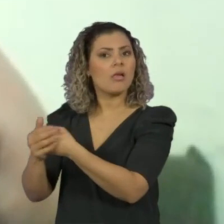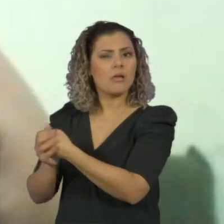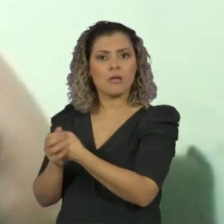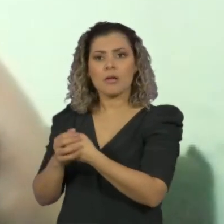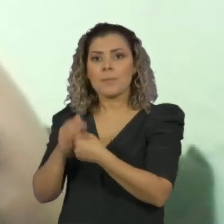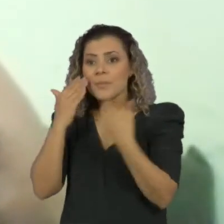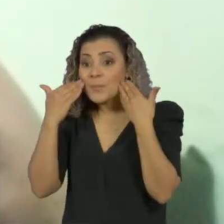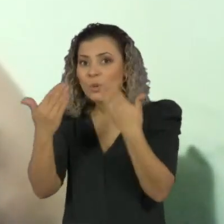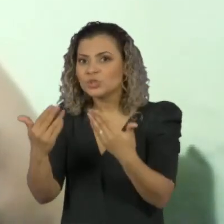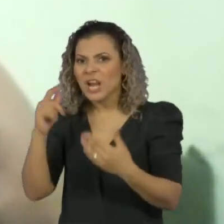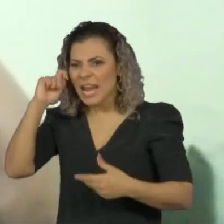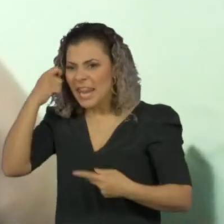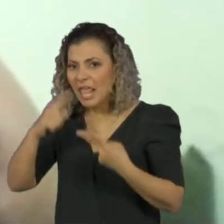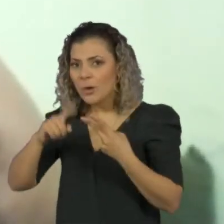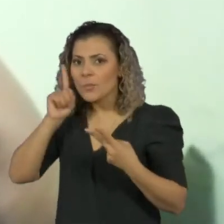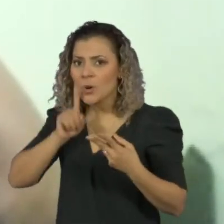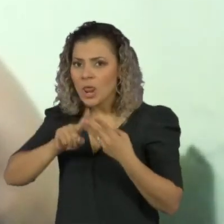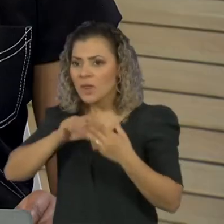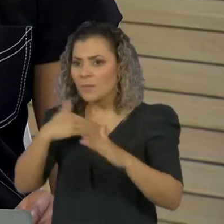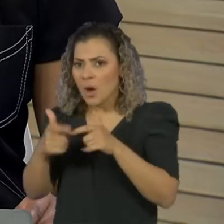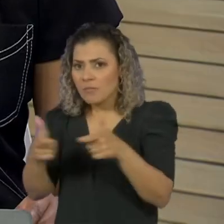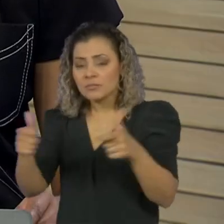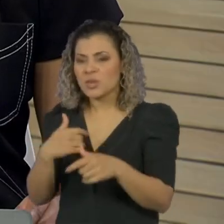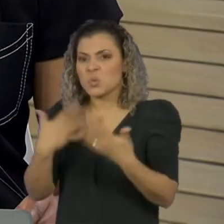a todo momento.